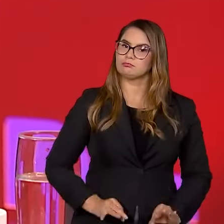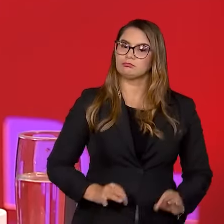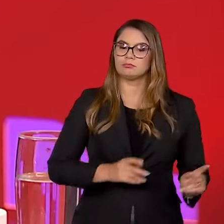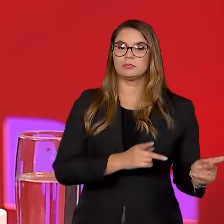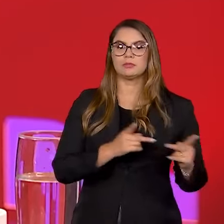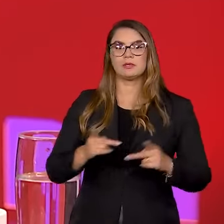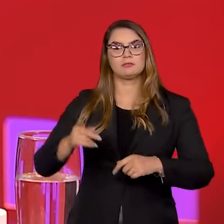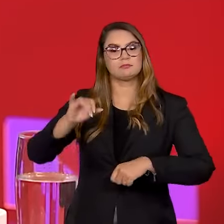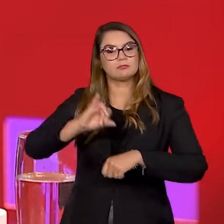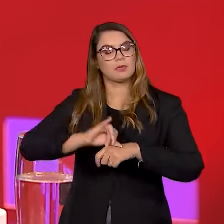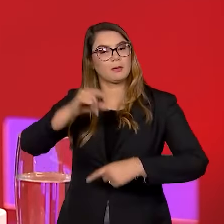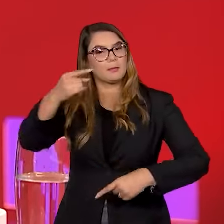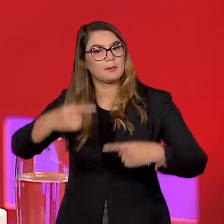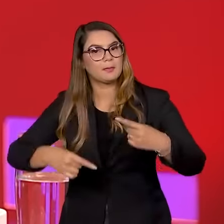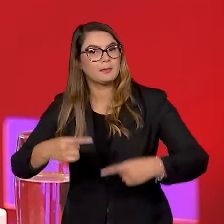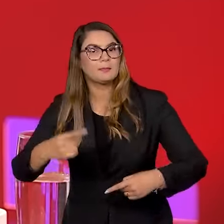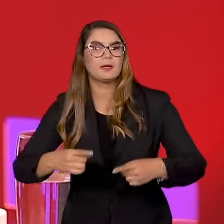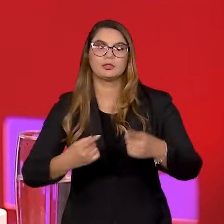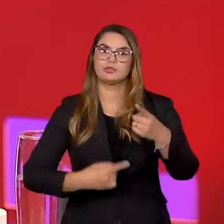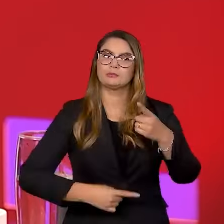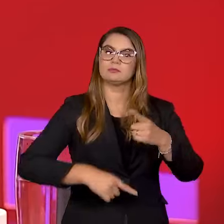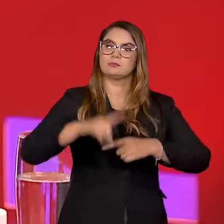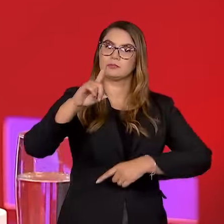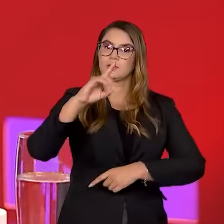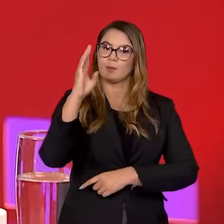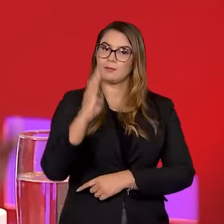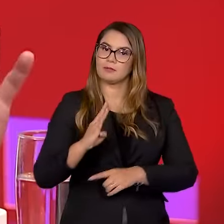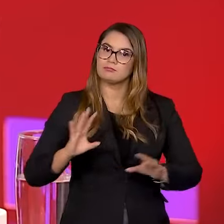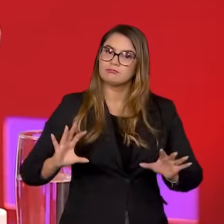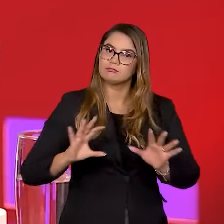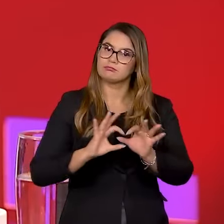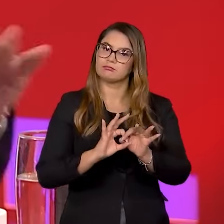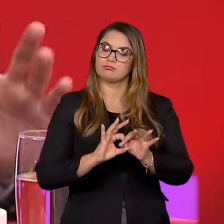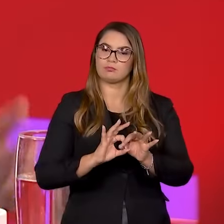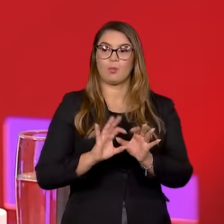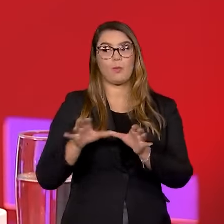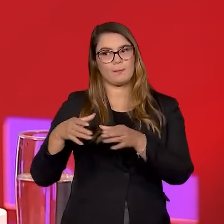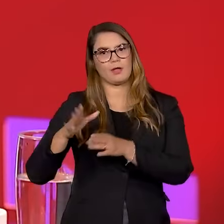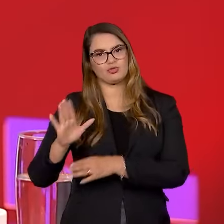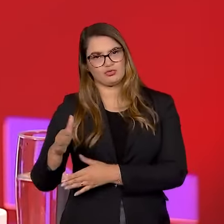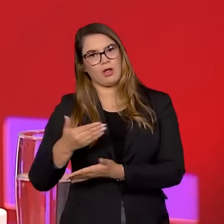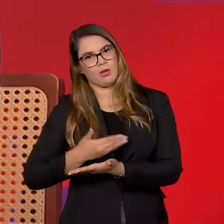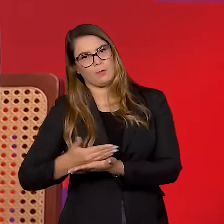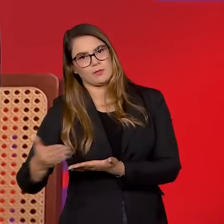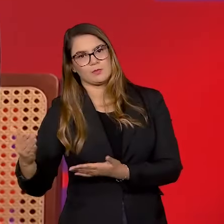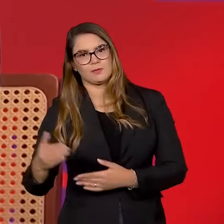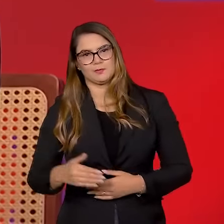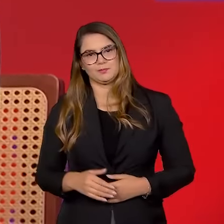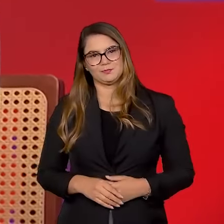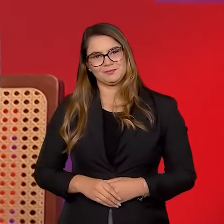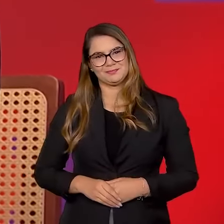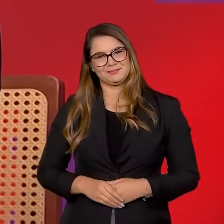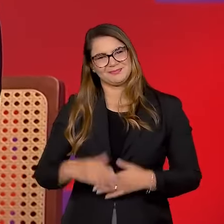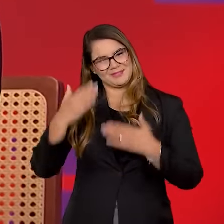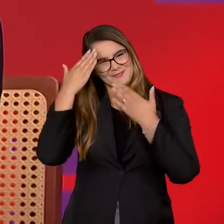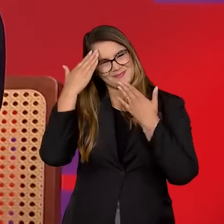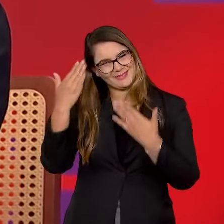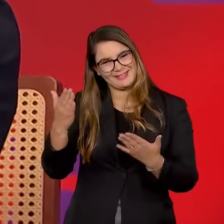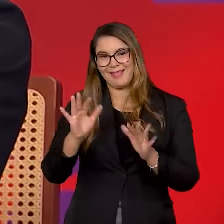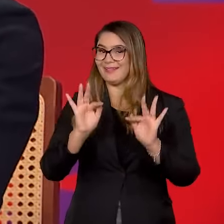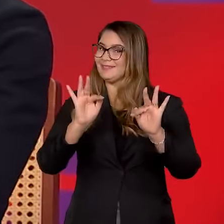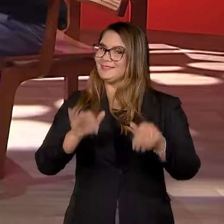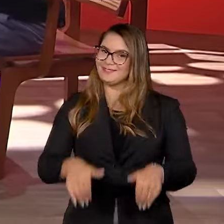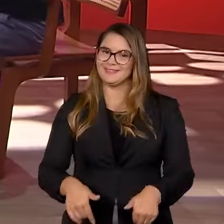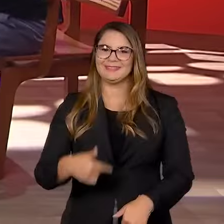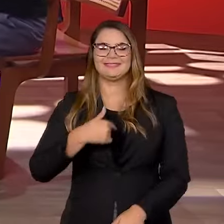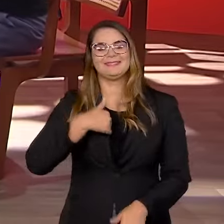trazer o centro para esse projeto de reconstruir e reconciliar o país. Uma parte disso já está em curso. Muito obrigado. Acabamos.